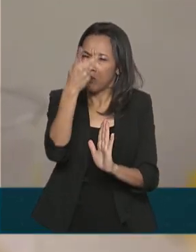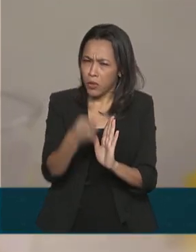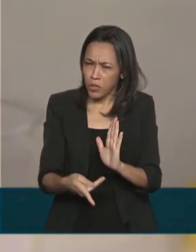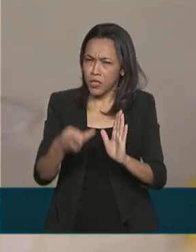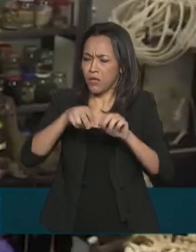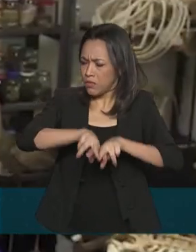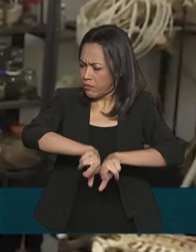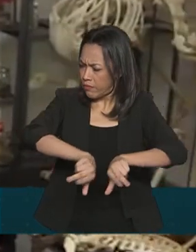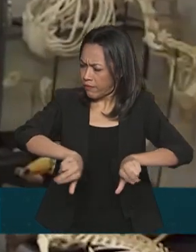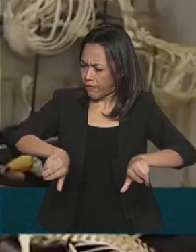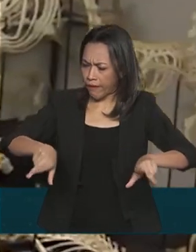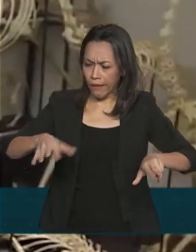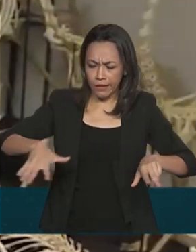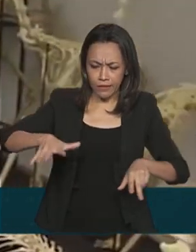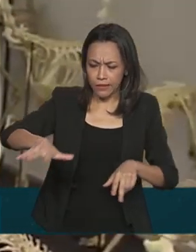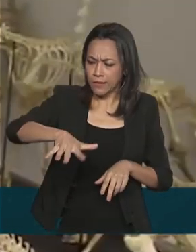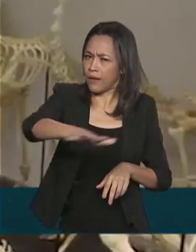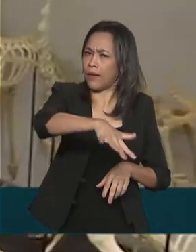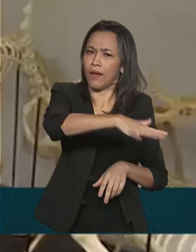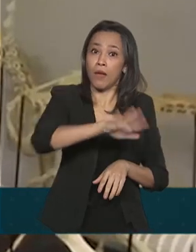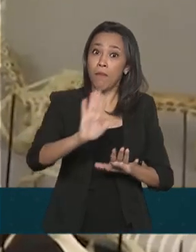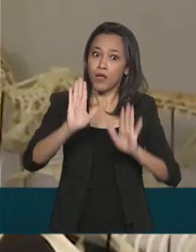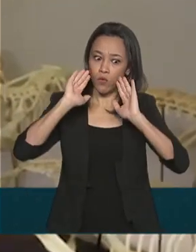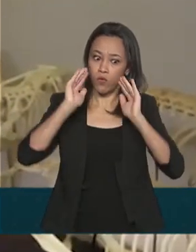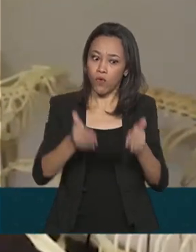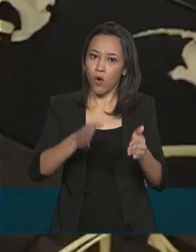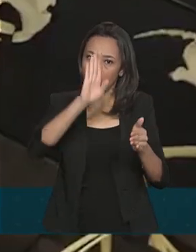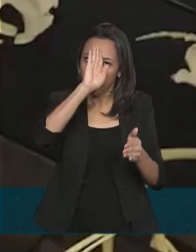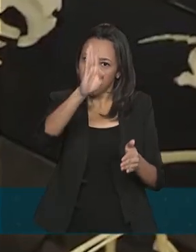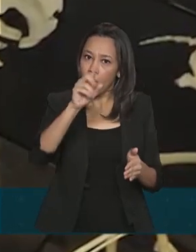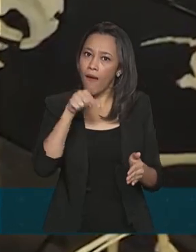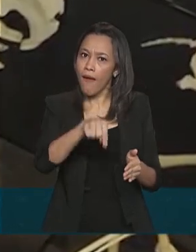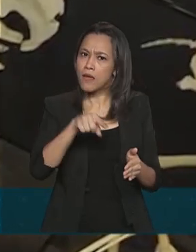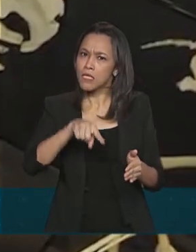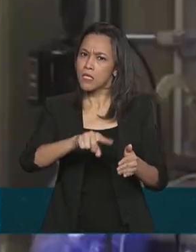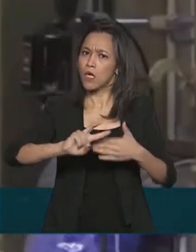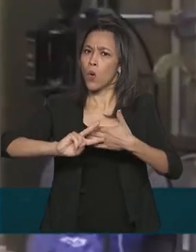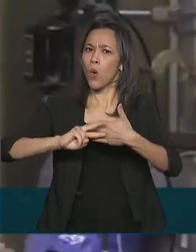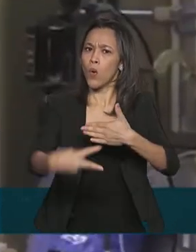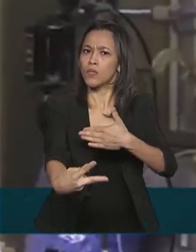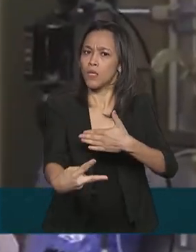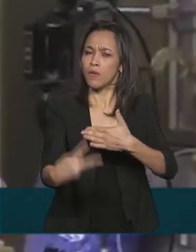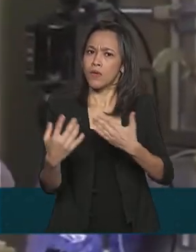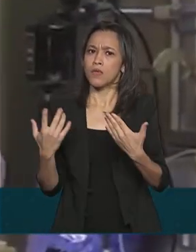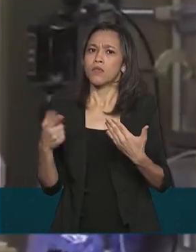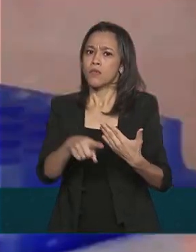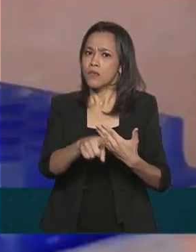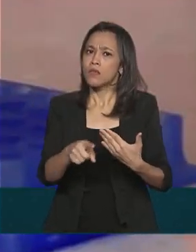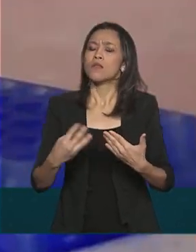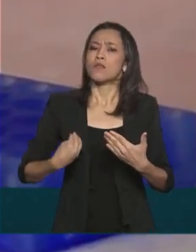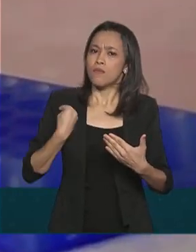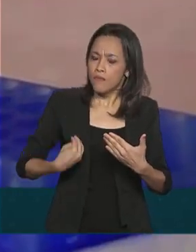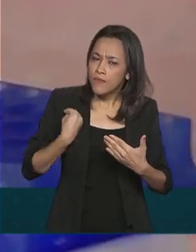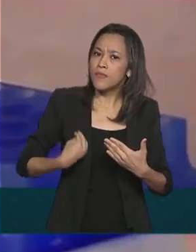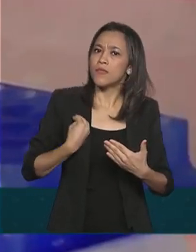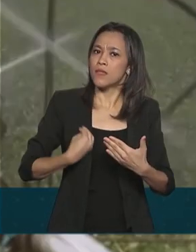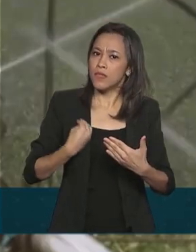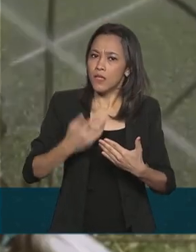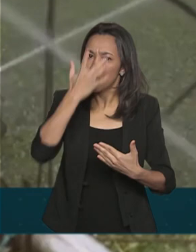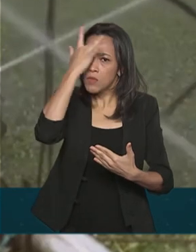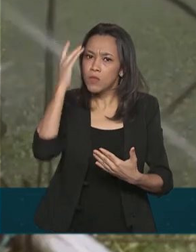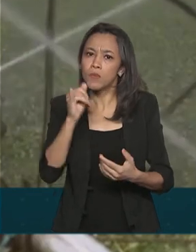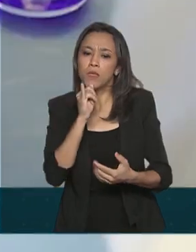todas as áreas, mas terão prioridade aqueles que causam impacto direto na vida das pessoas, como